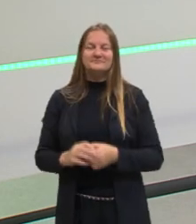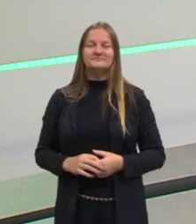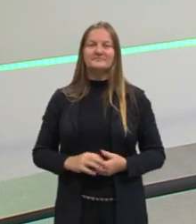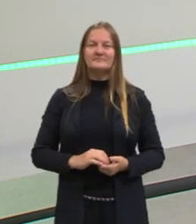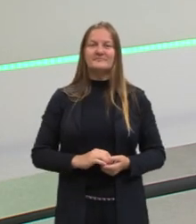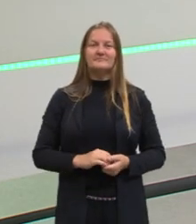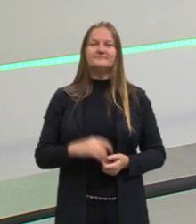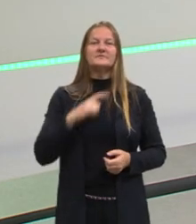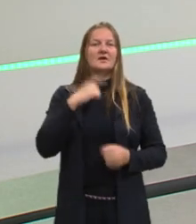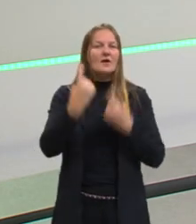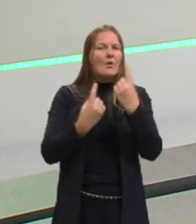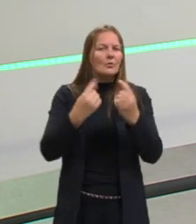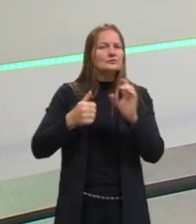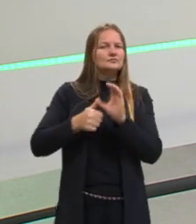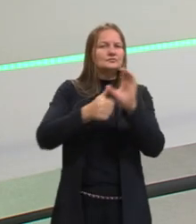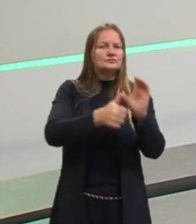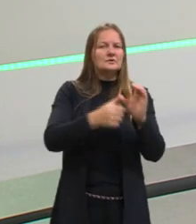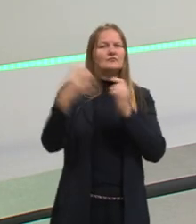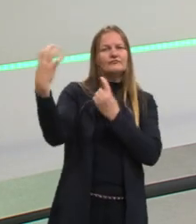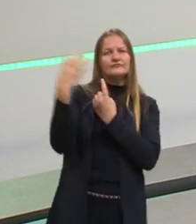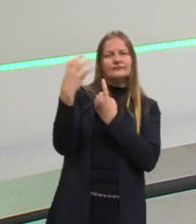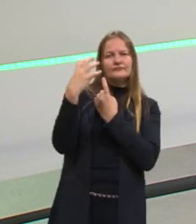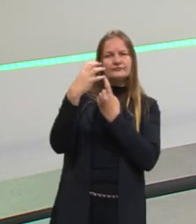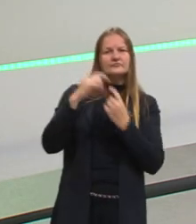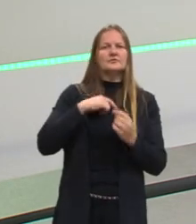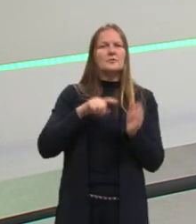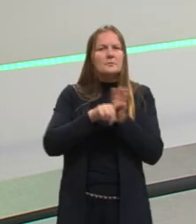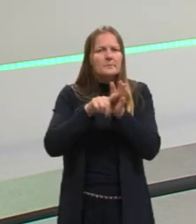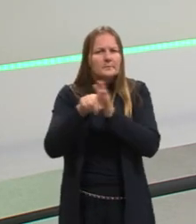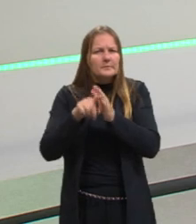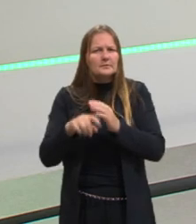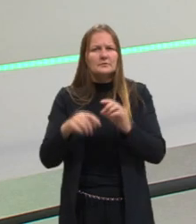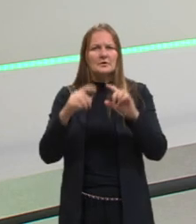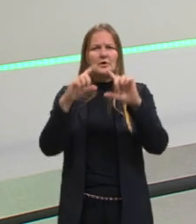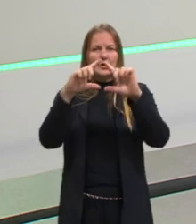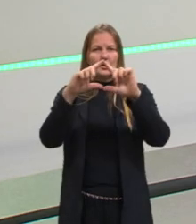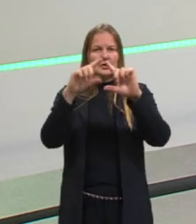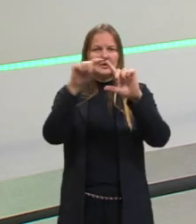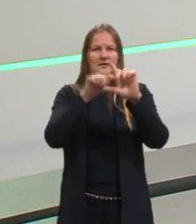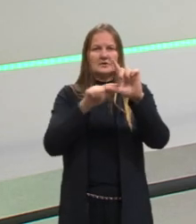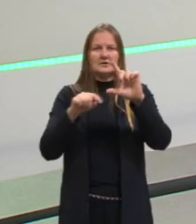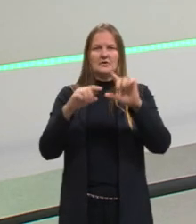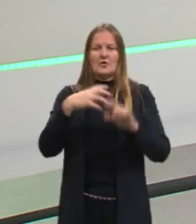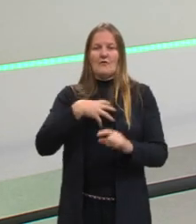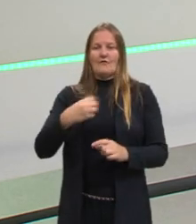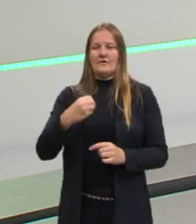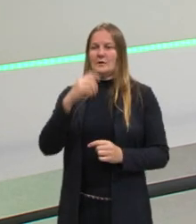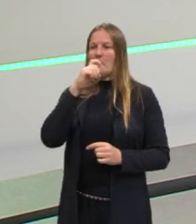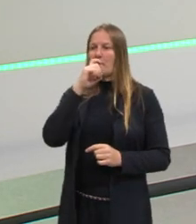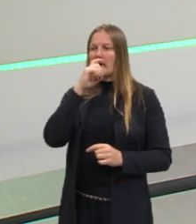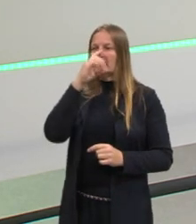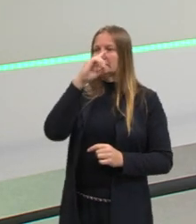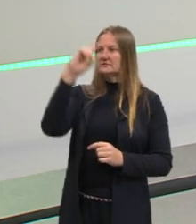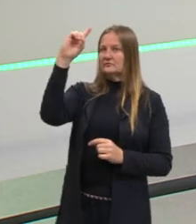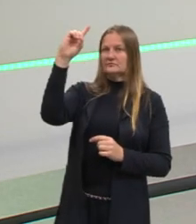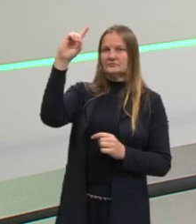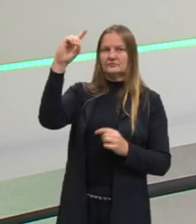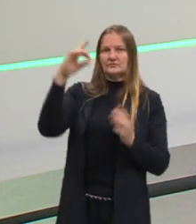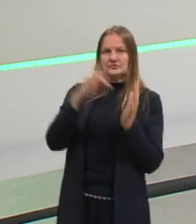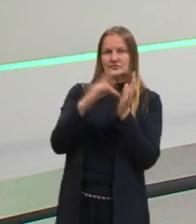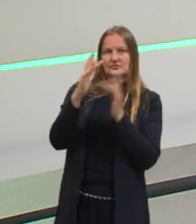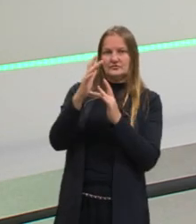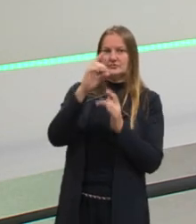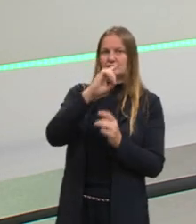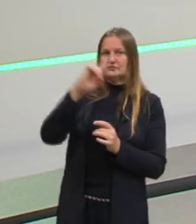cristãos que têm uma certa influência e questionam essa consubstância do filho com o pai, de Jesus